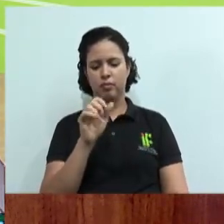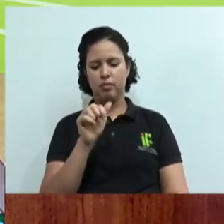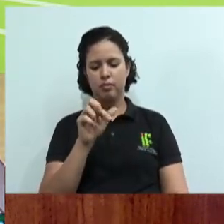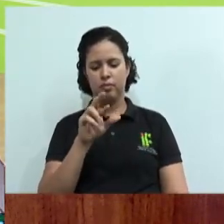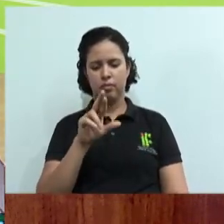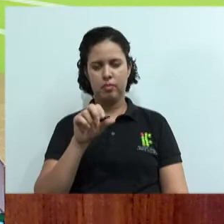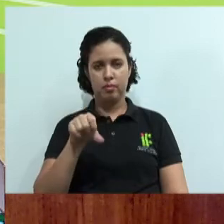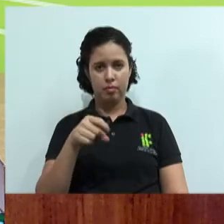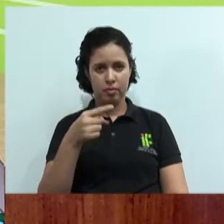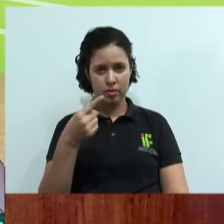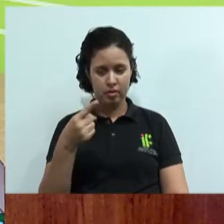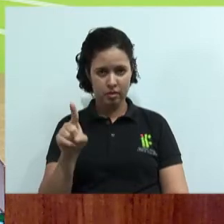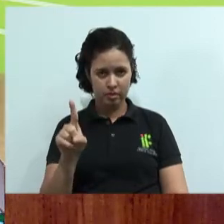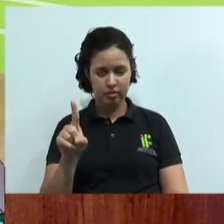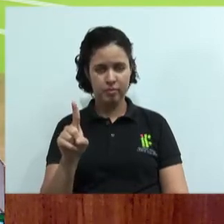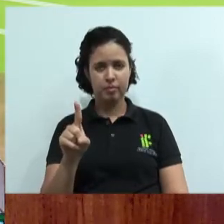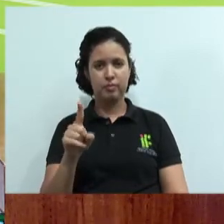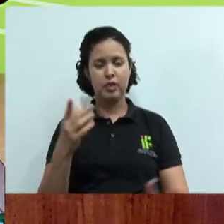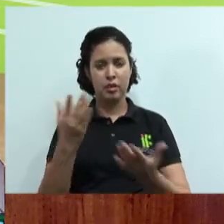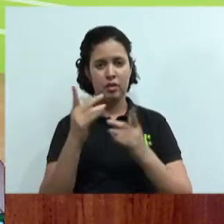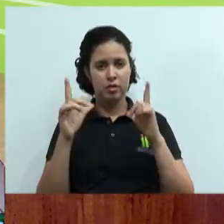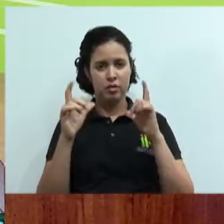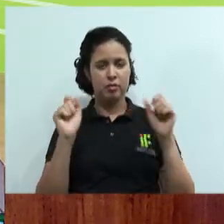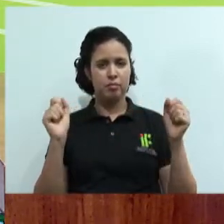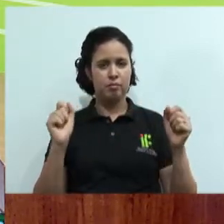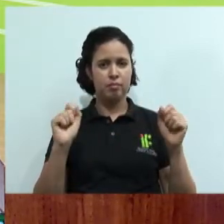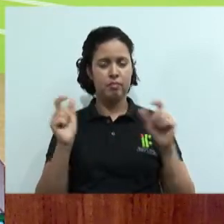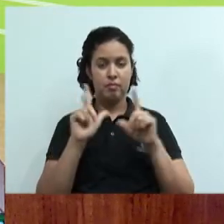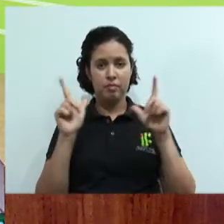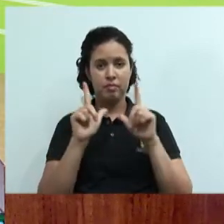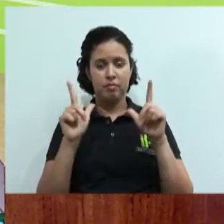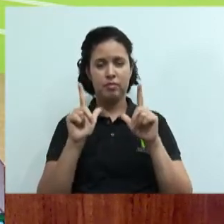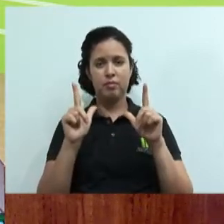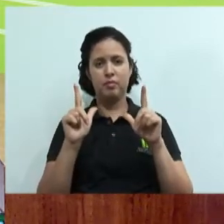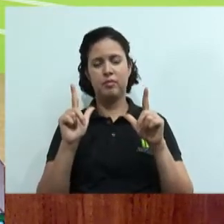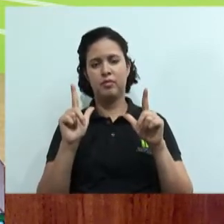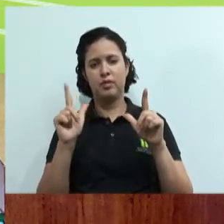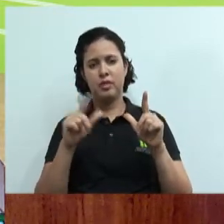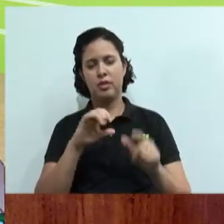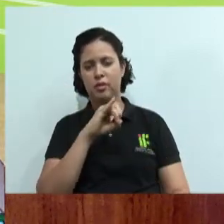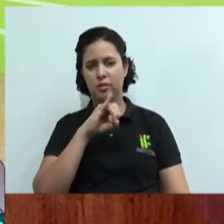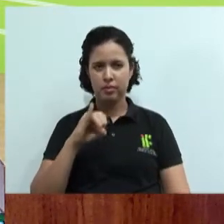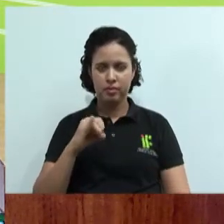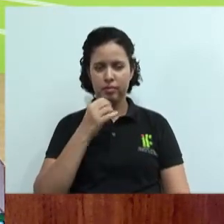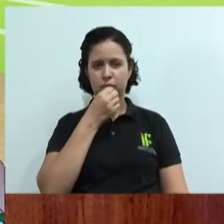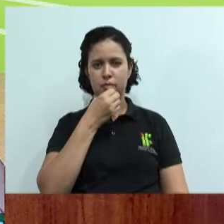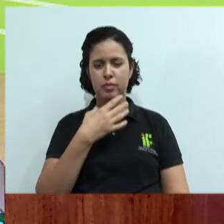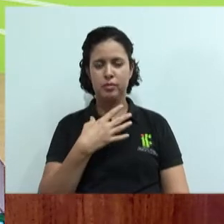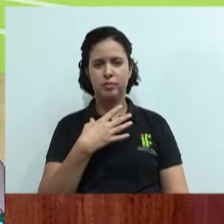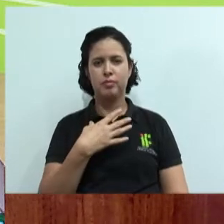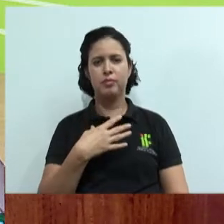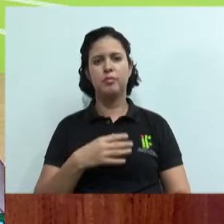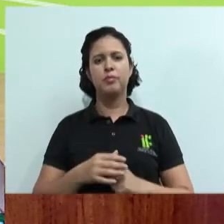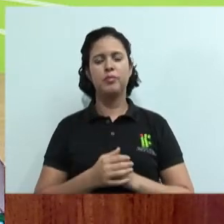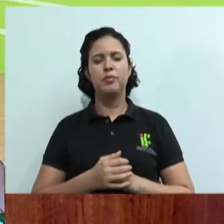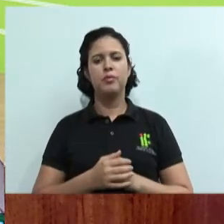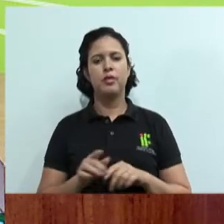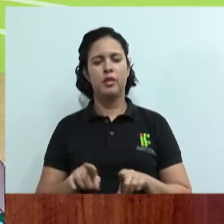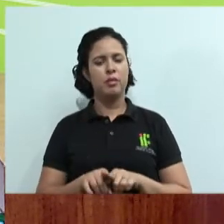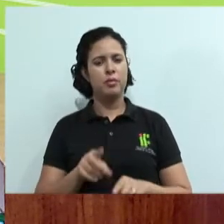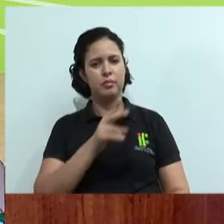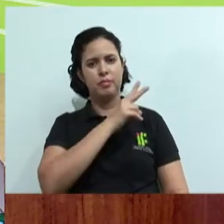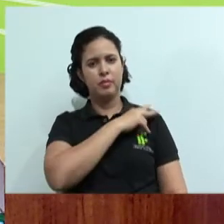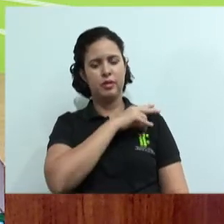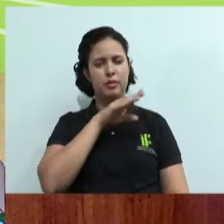professora pegou eles meio que de surpresa. Depois eles se despertaram e todo mundo mandou tchau, mandou alô. Foi legal aqui. Segundo B também, a escola